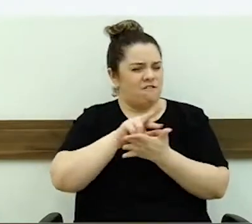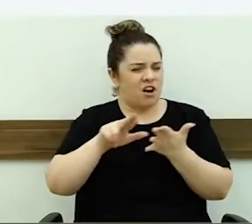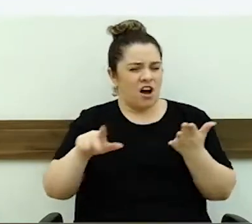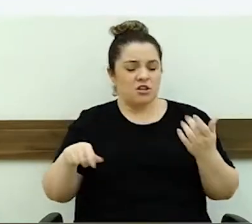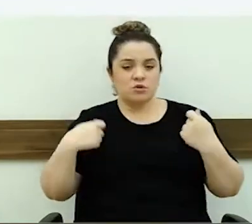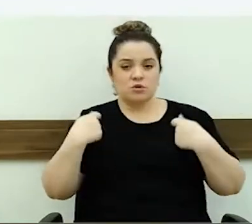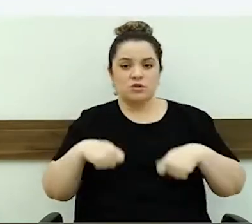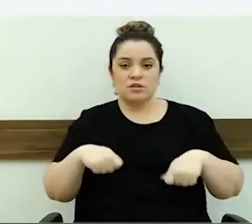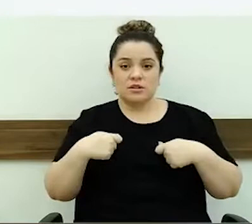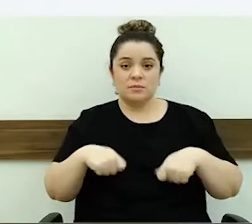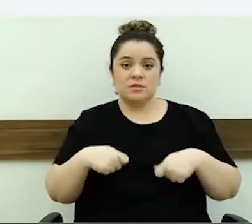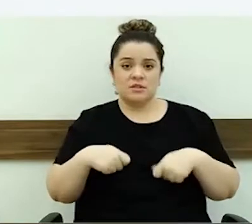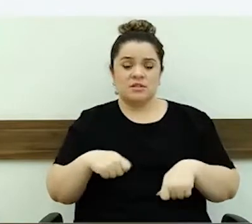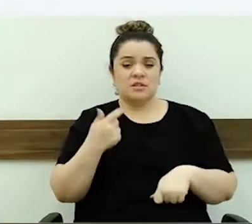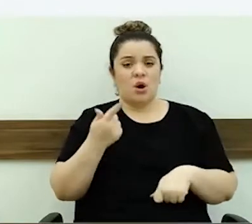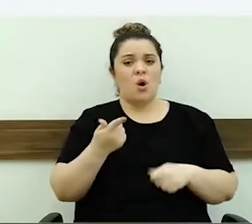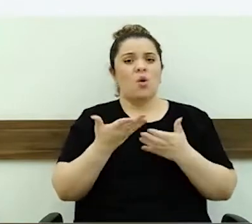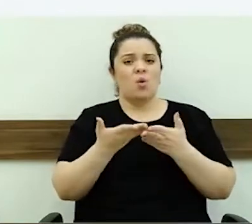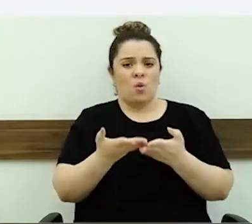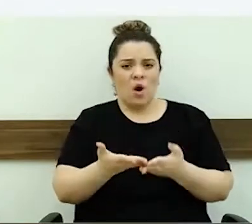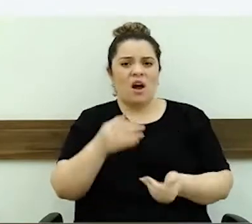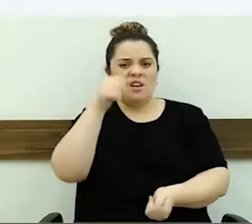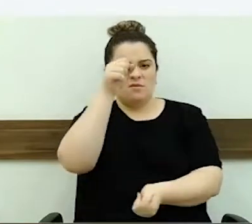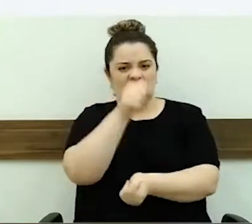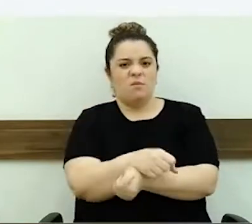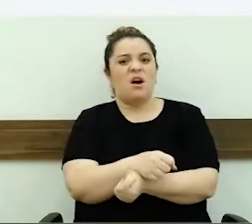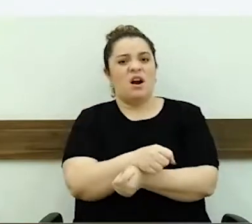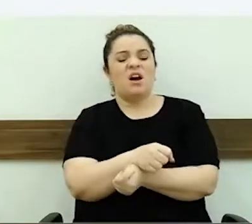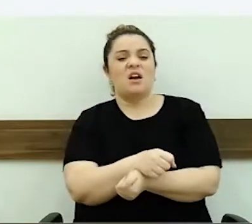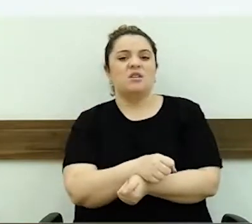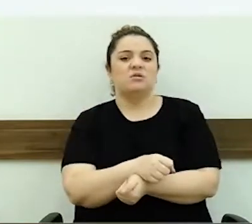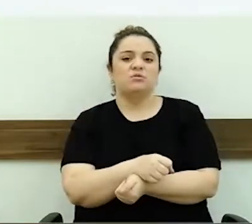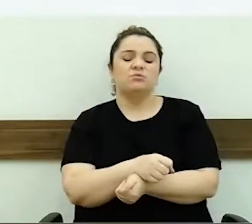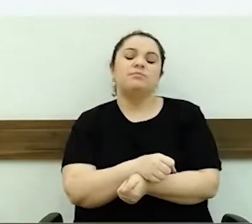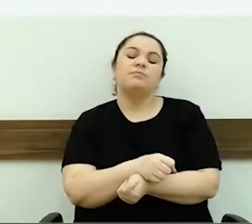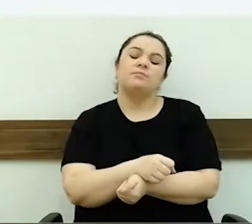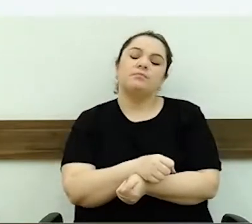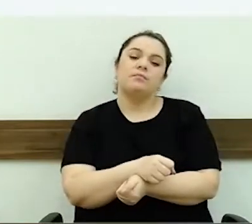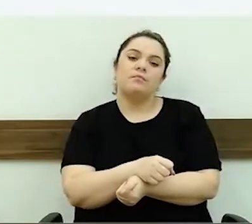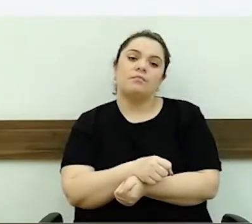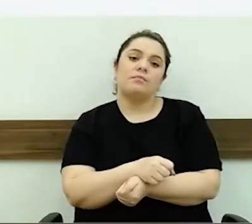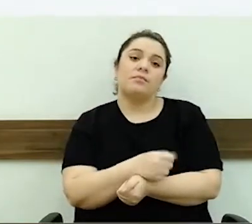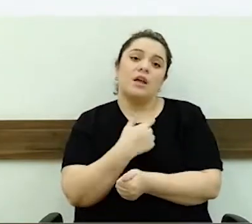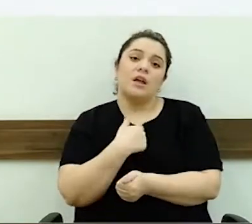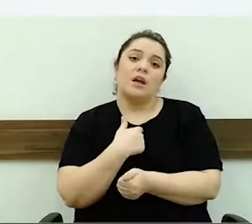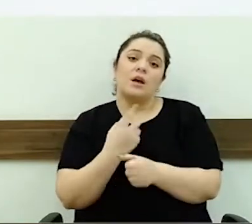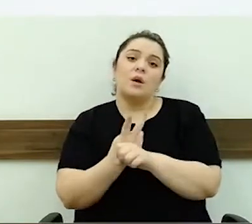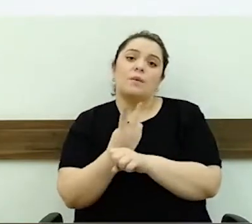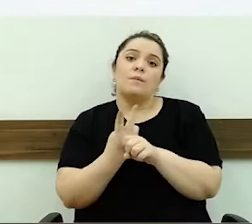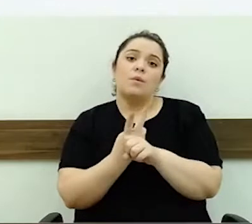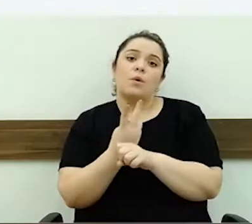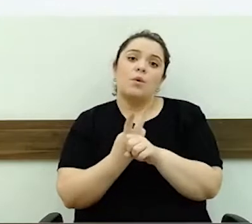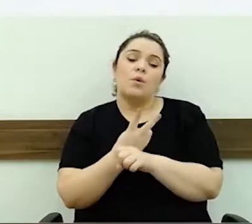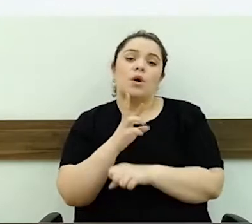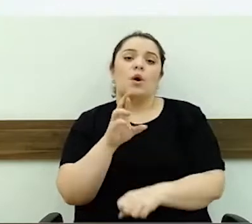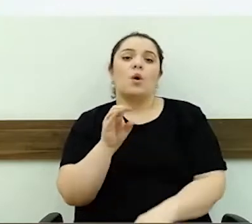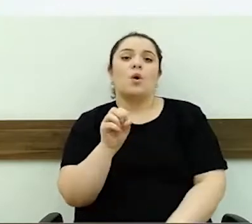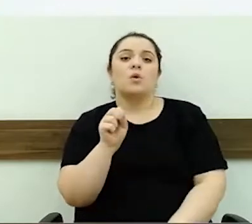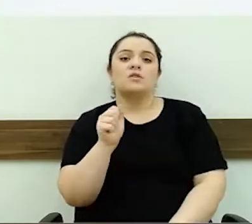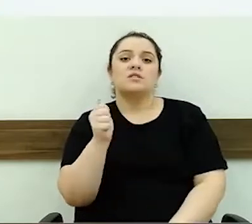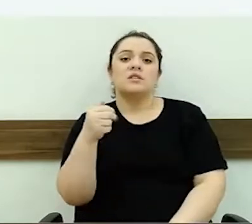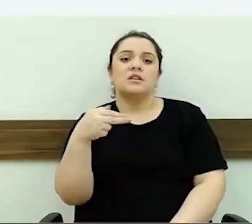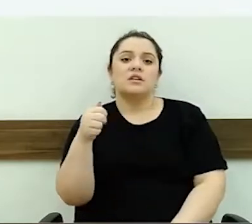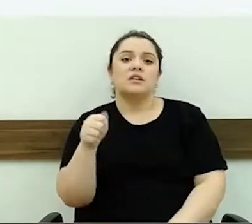parada nessa causa. Então, eu procurei a Rosana também, na terça-feira